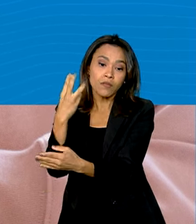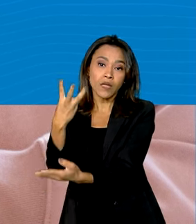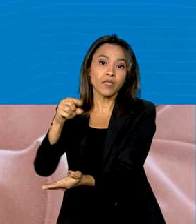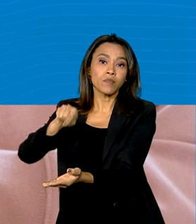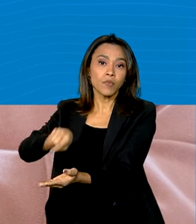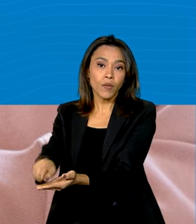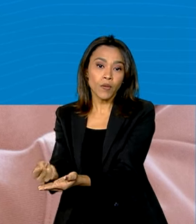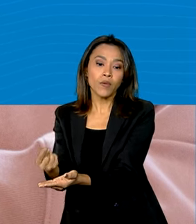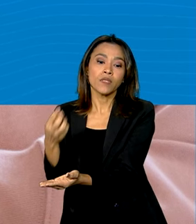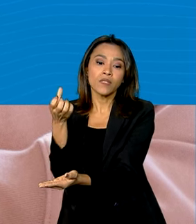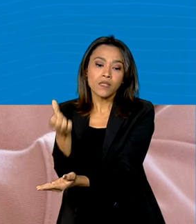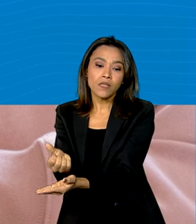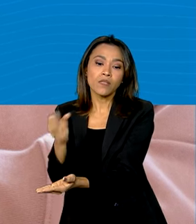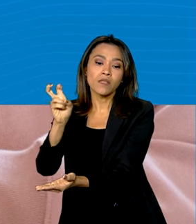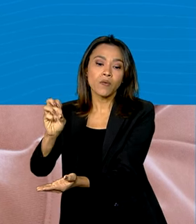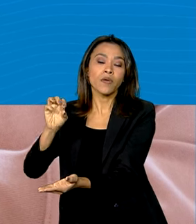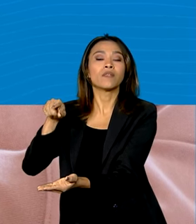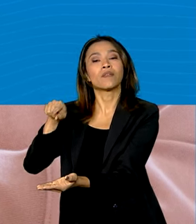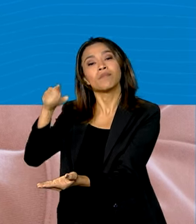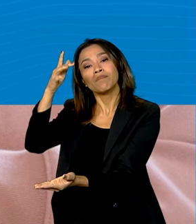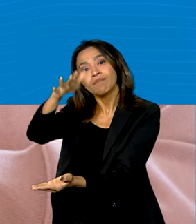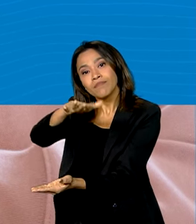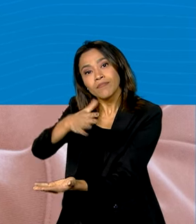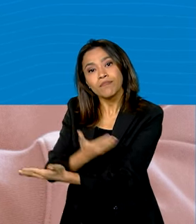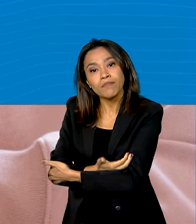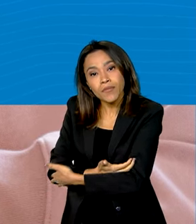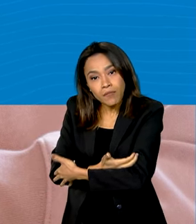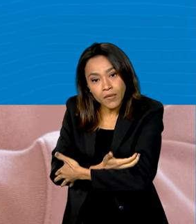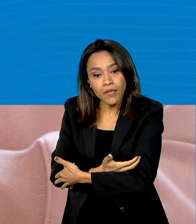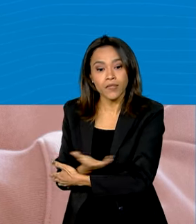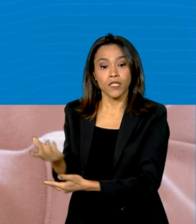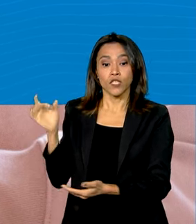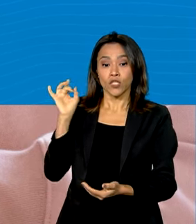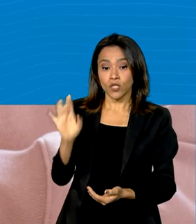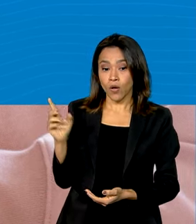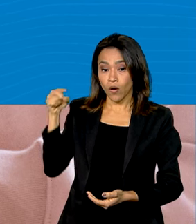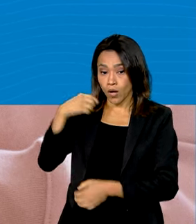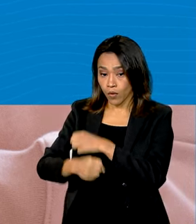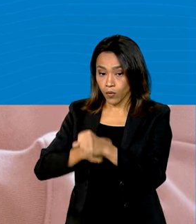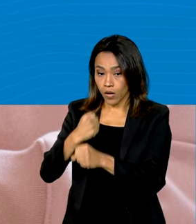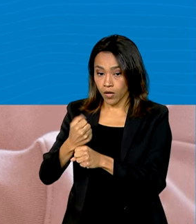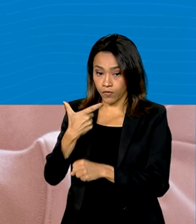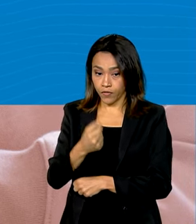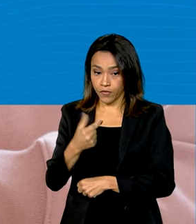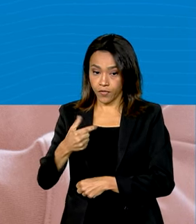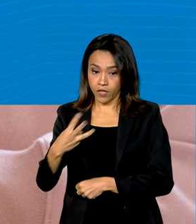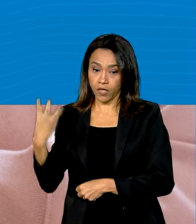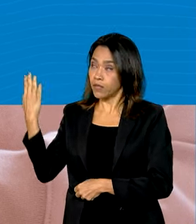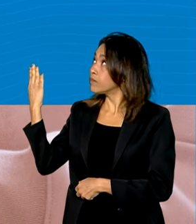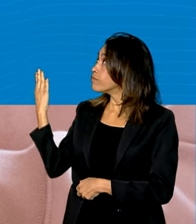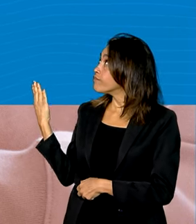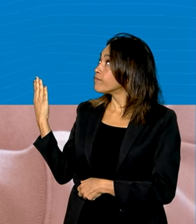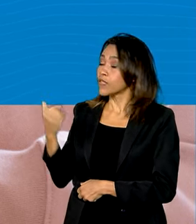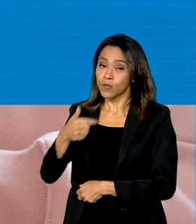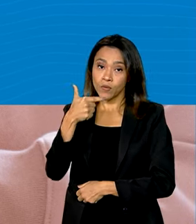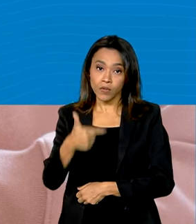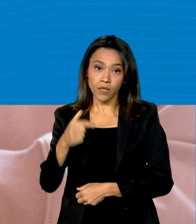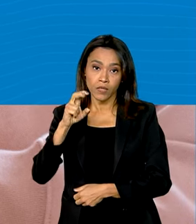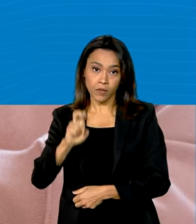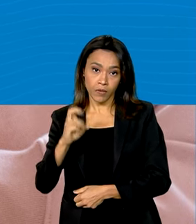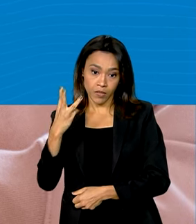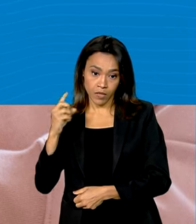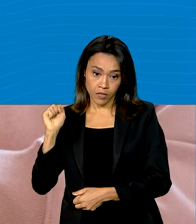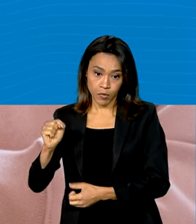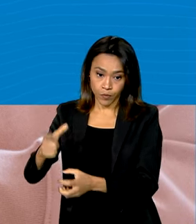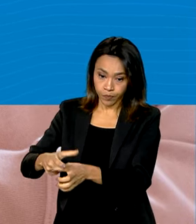650 mil recém-nascidos. Só em 2023, foram 253 mil litros de leite humano